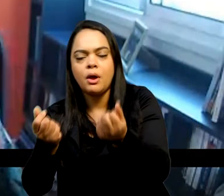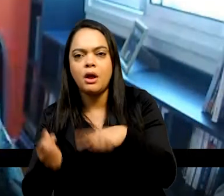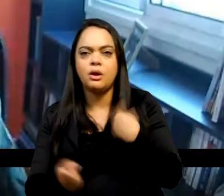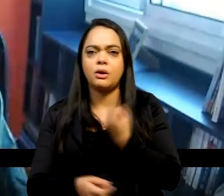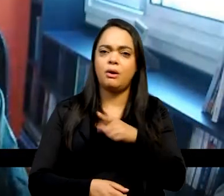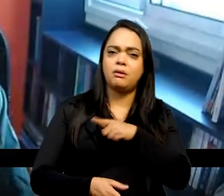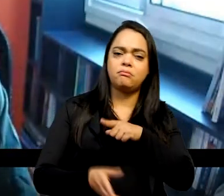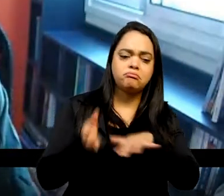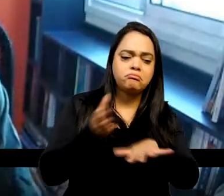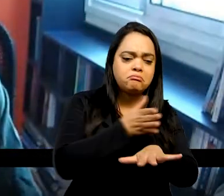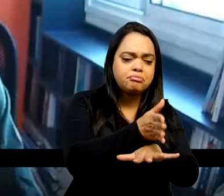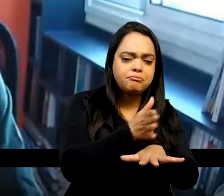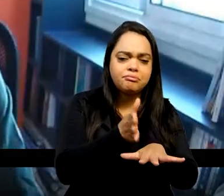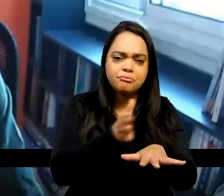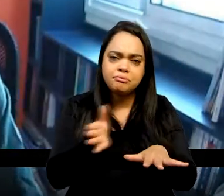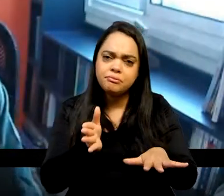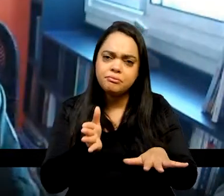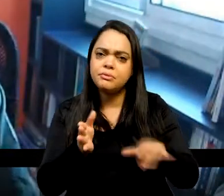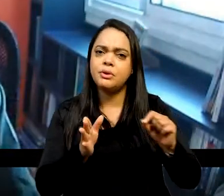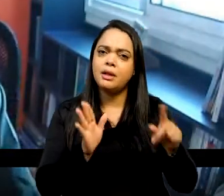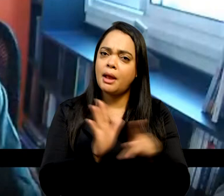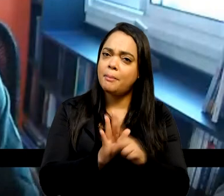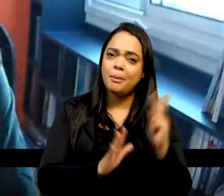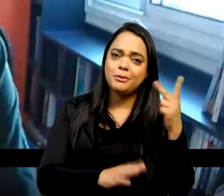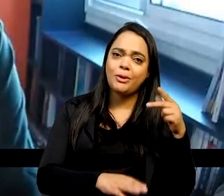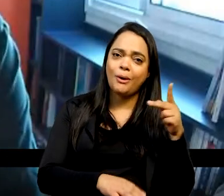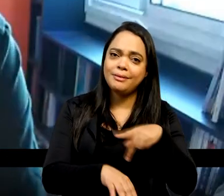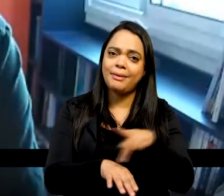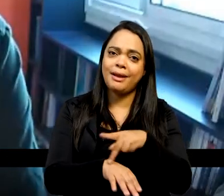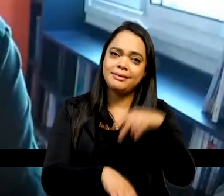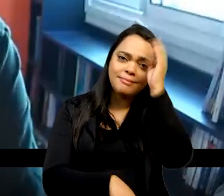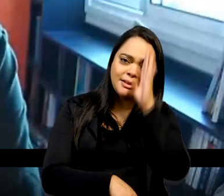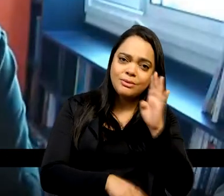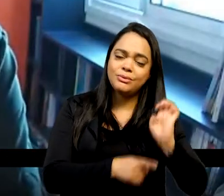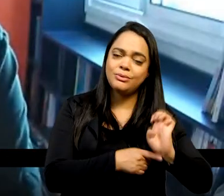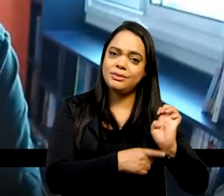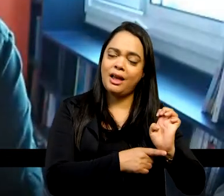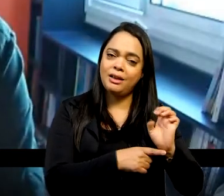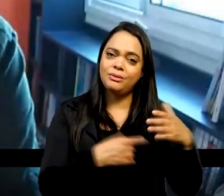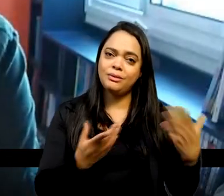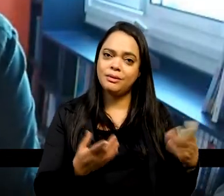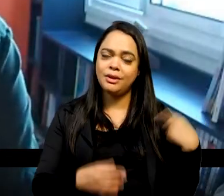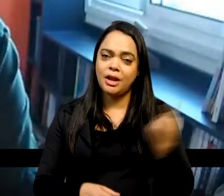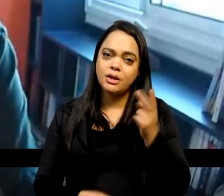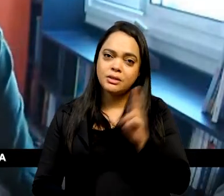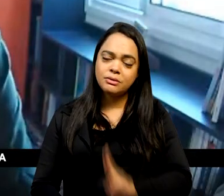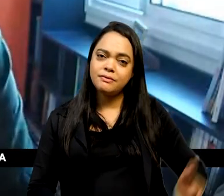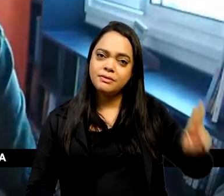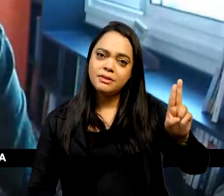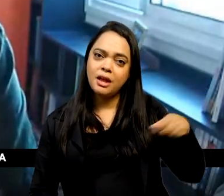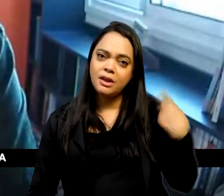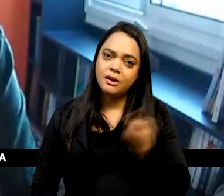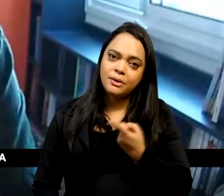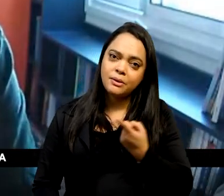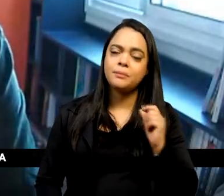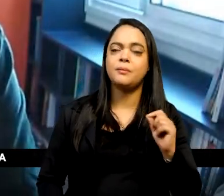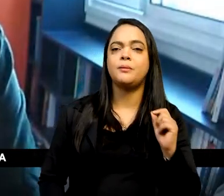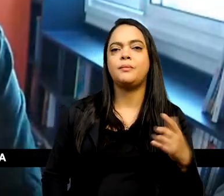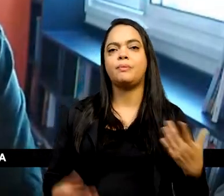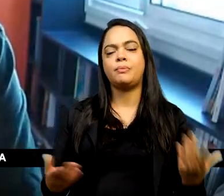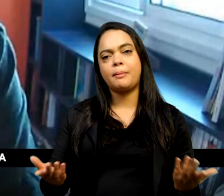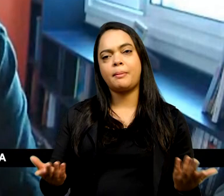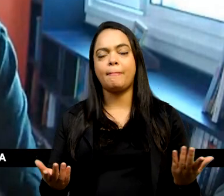própria existência histórica da nossa nação brasileira, do nosso Estado-nação, das nossas universidades, do nosso sistema de ensino.